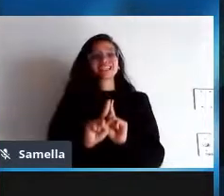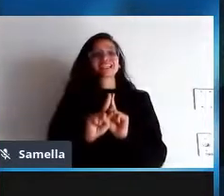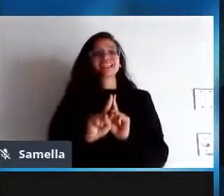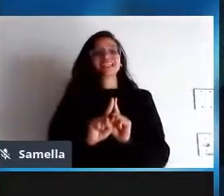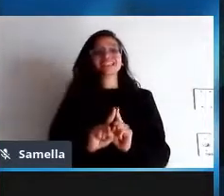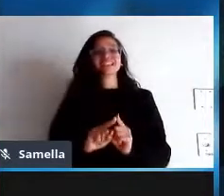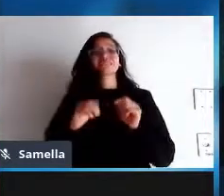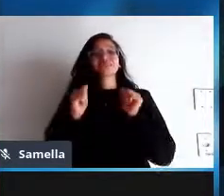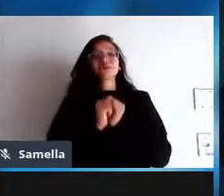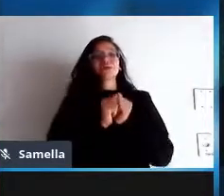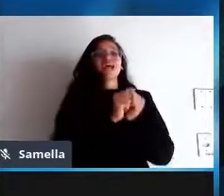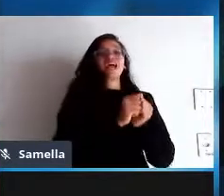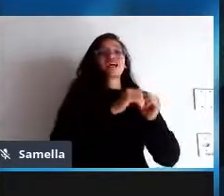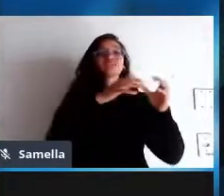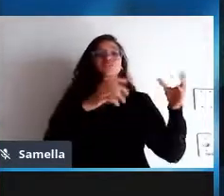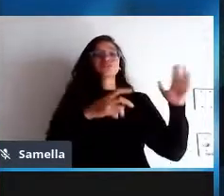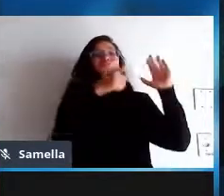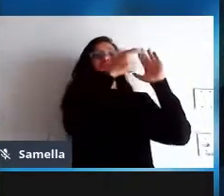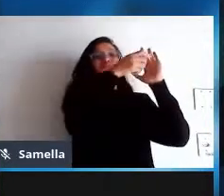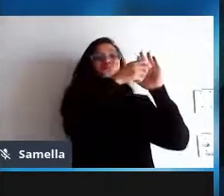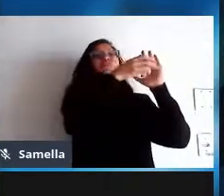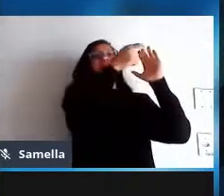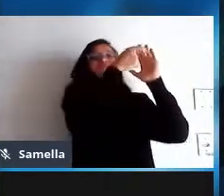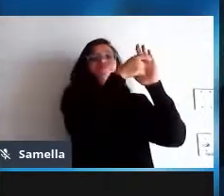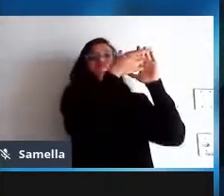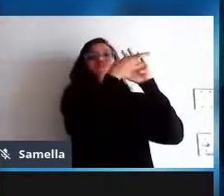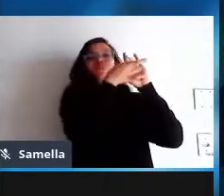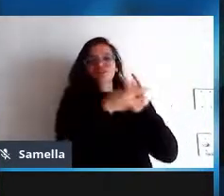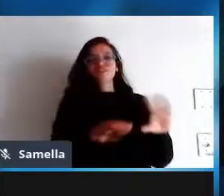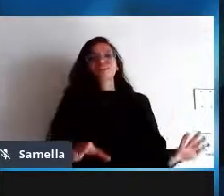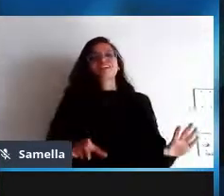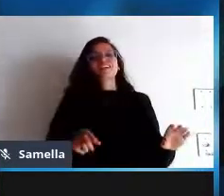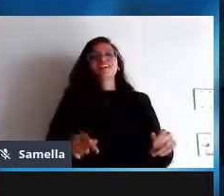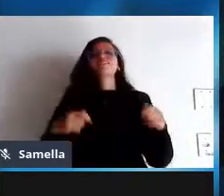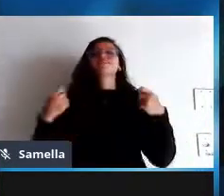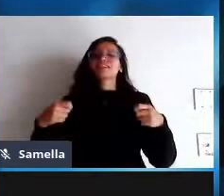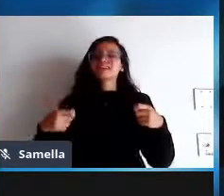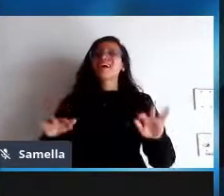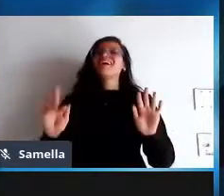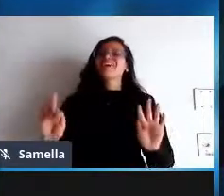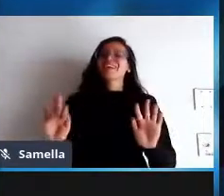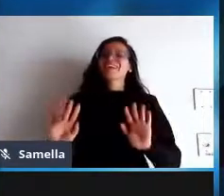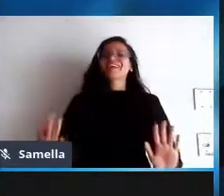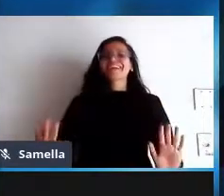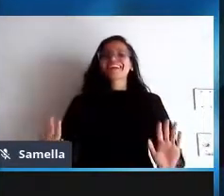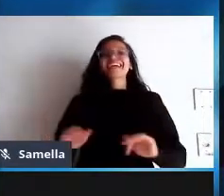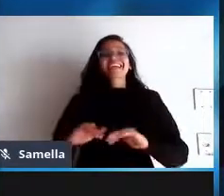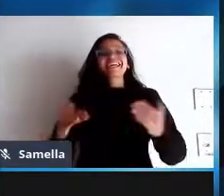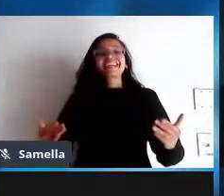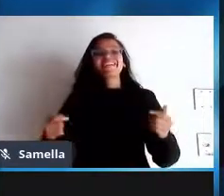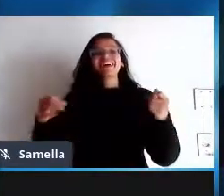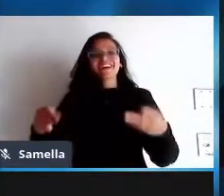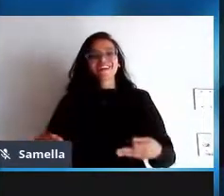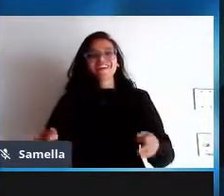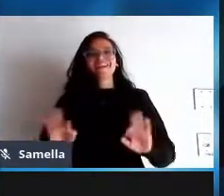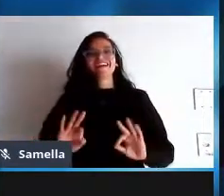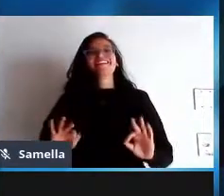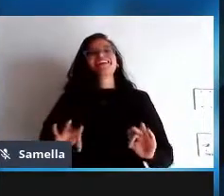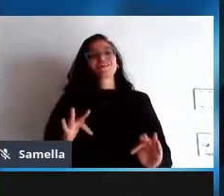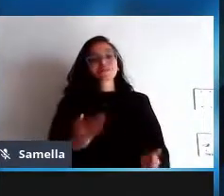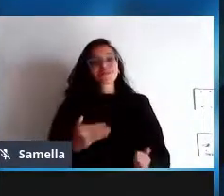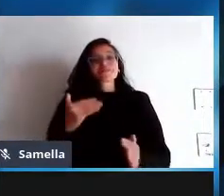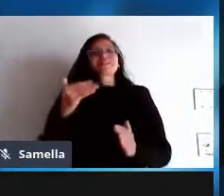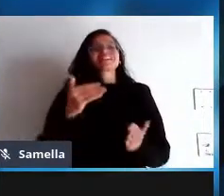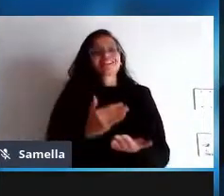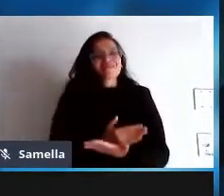pena ou vai começar a valer a pena pelo menos começar a fazer alguma coisa sabe